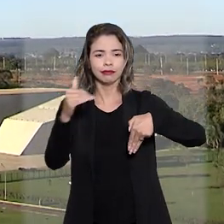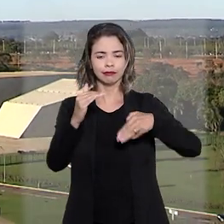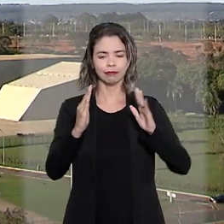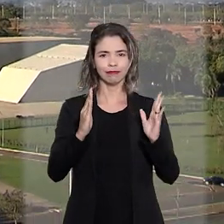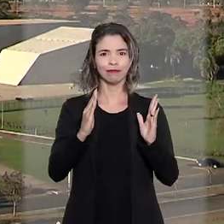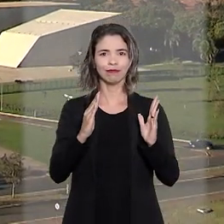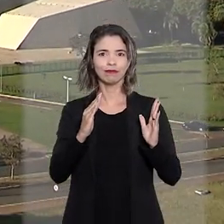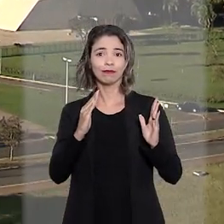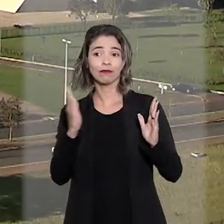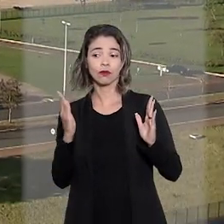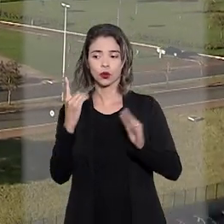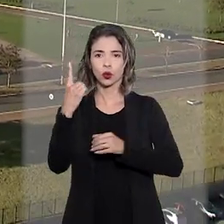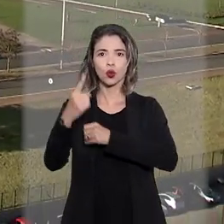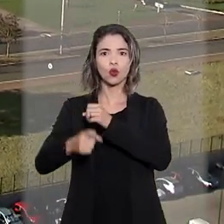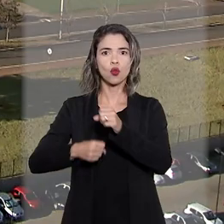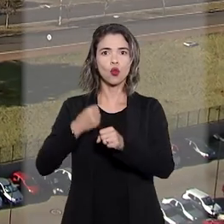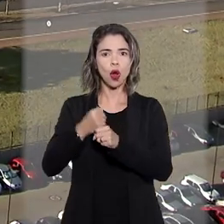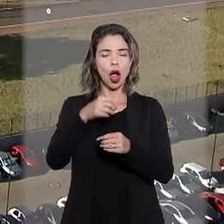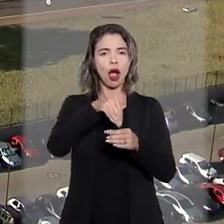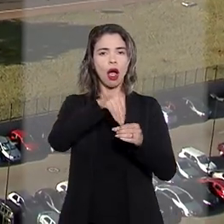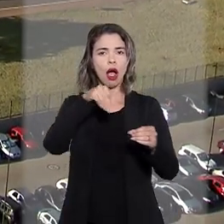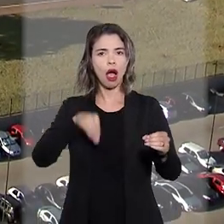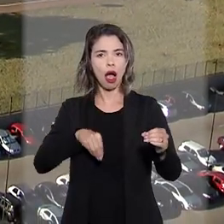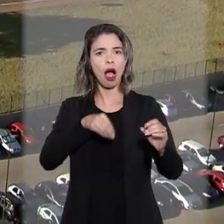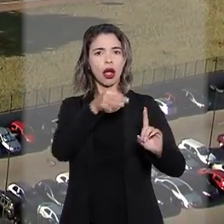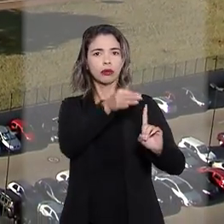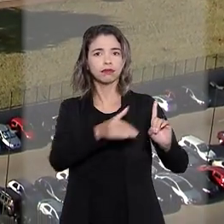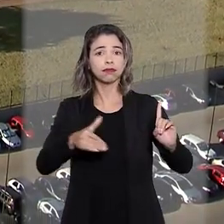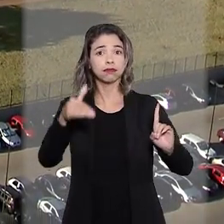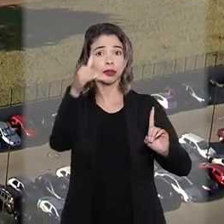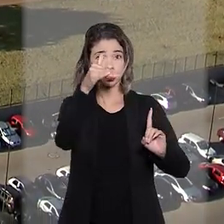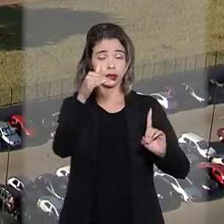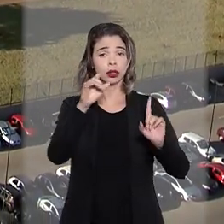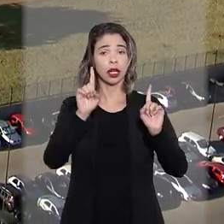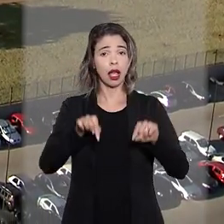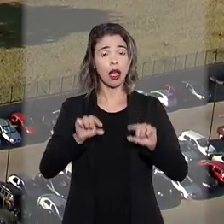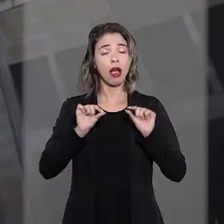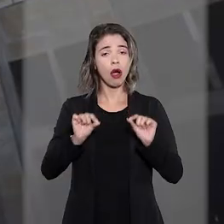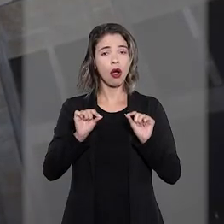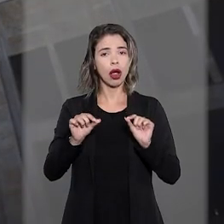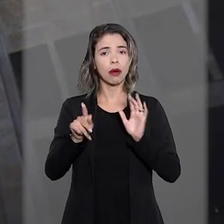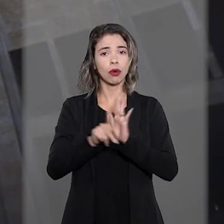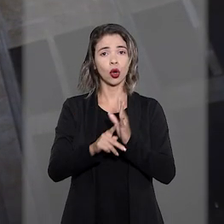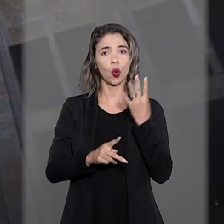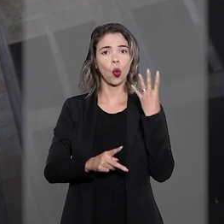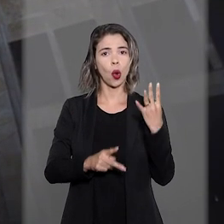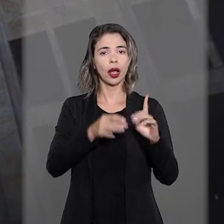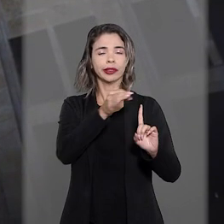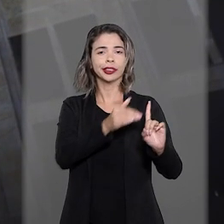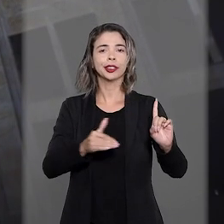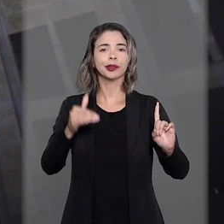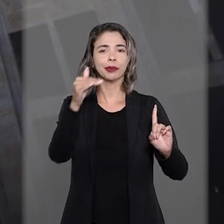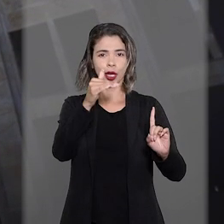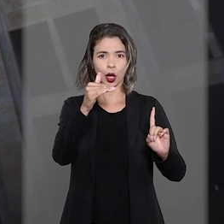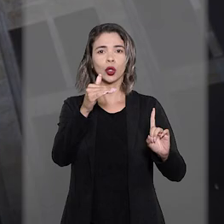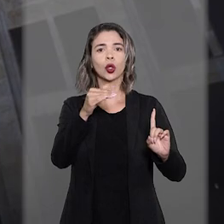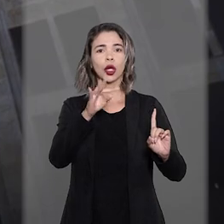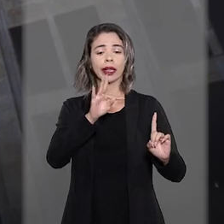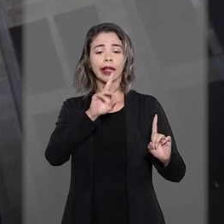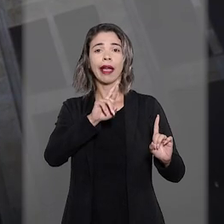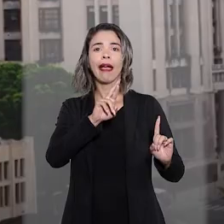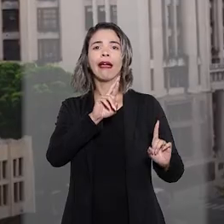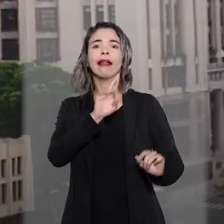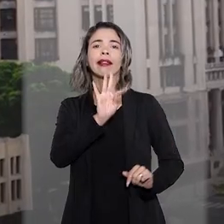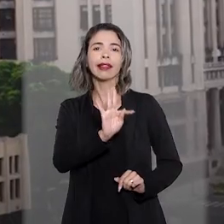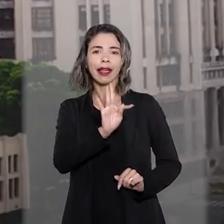ministros prorrogaram a medida cautelar de afastamento do cargo pelo prazo de um ano em relação a quatro desembargadores do